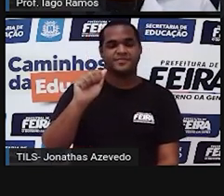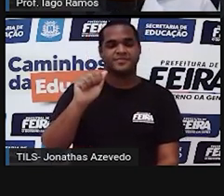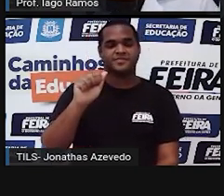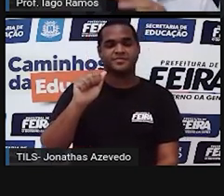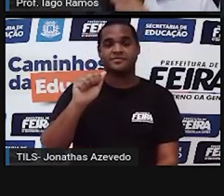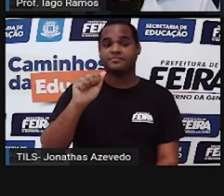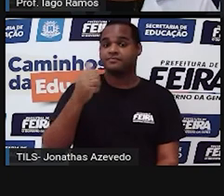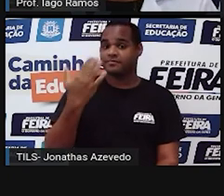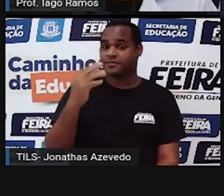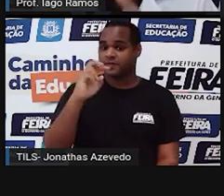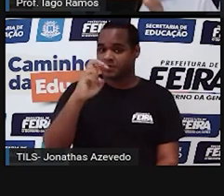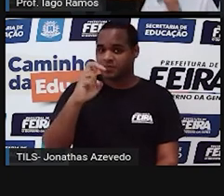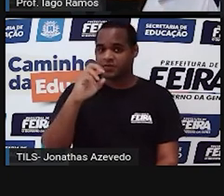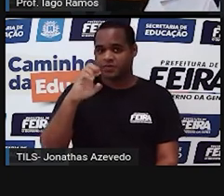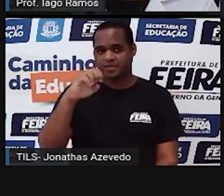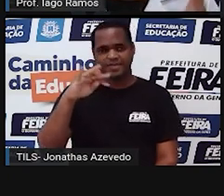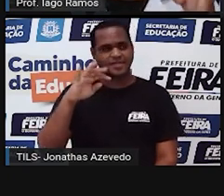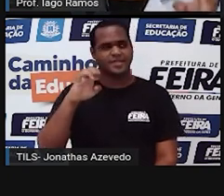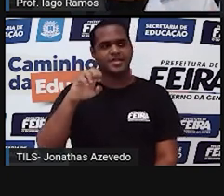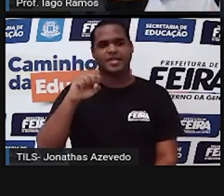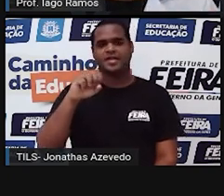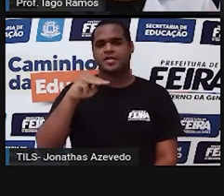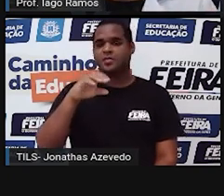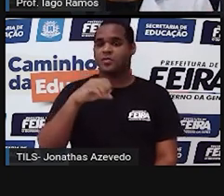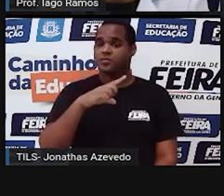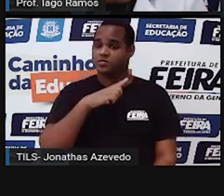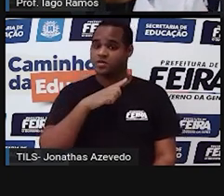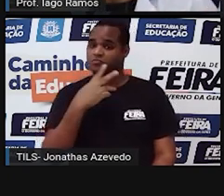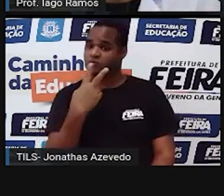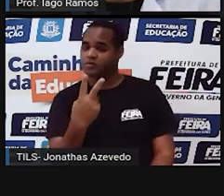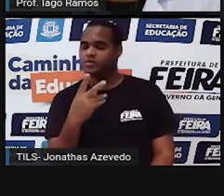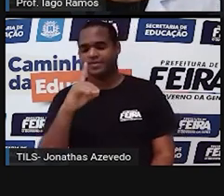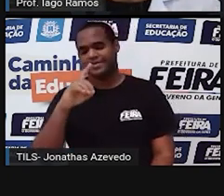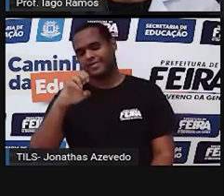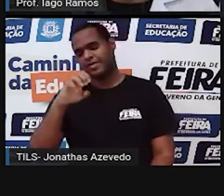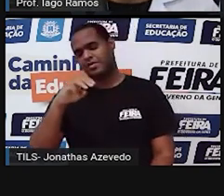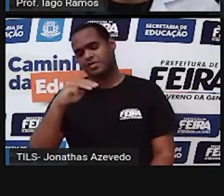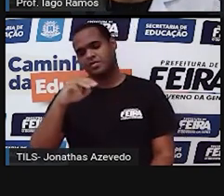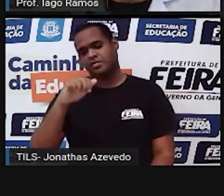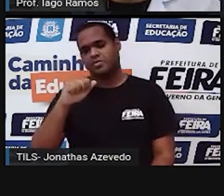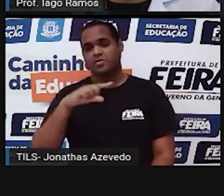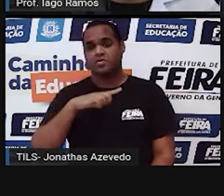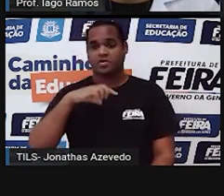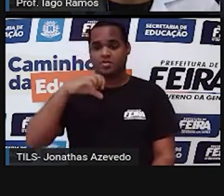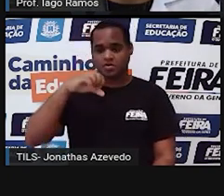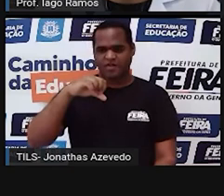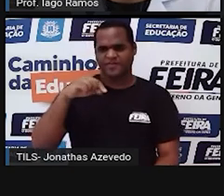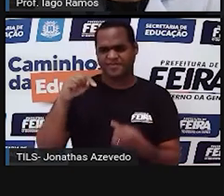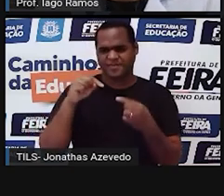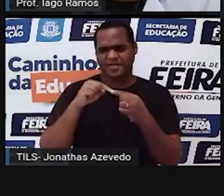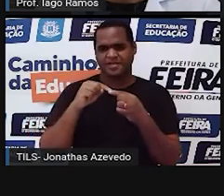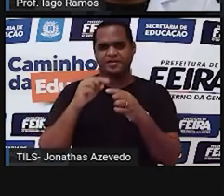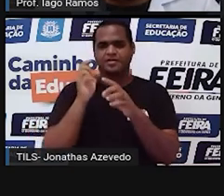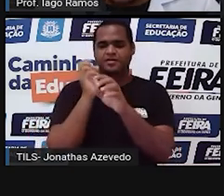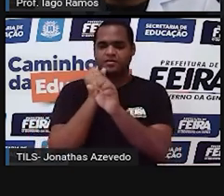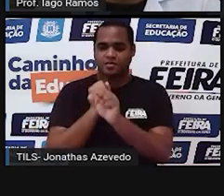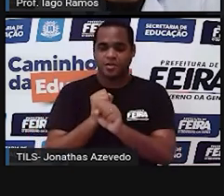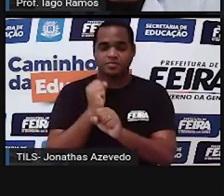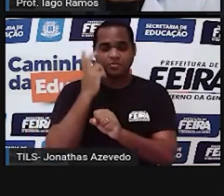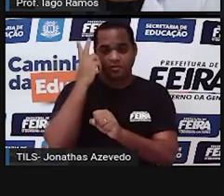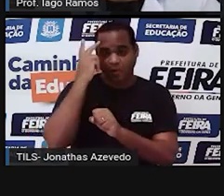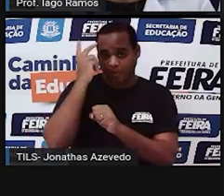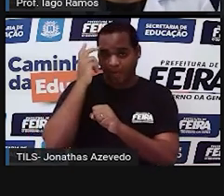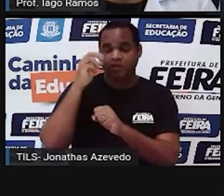é centésimos o 2 é décimos e o 9 na frente da vírgula é 9 inteiros é natural